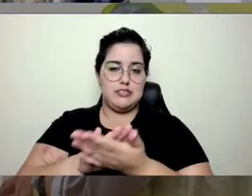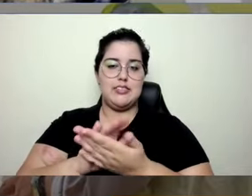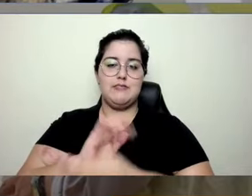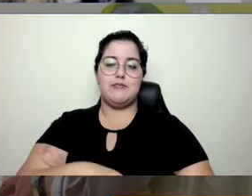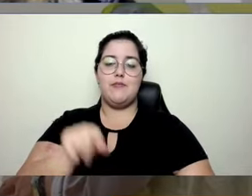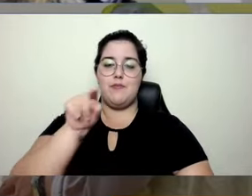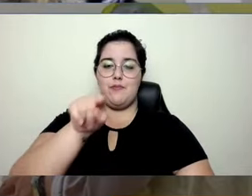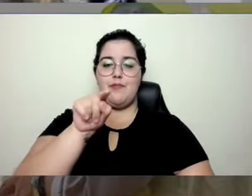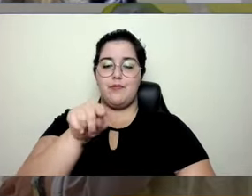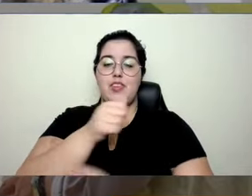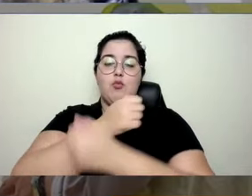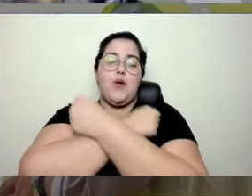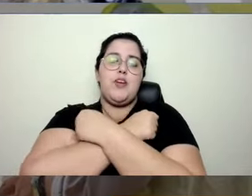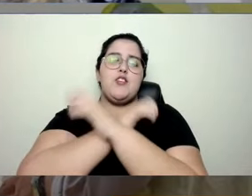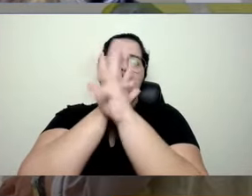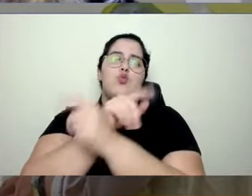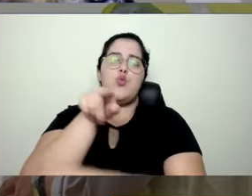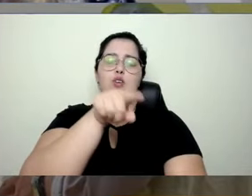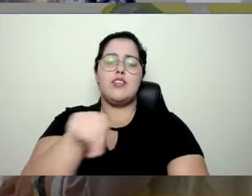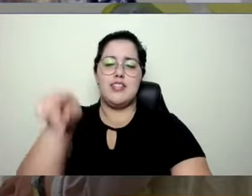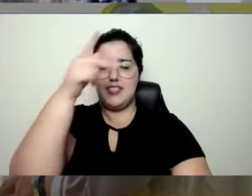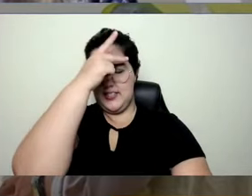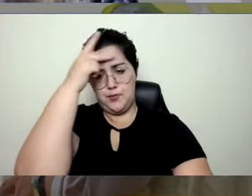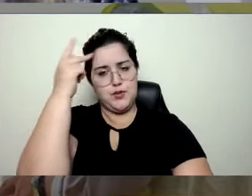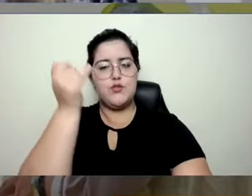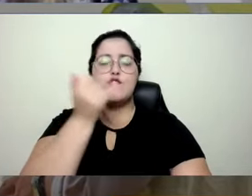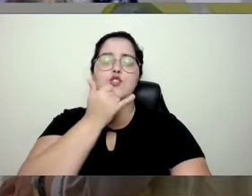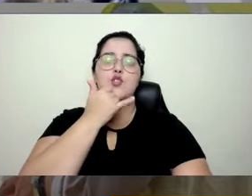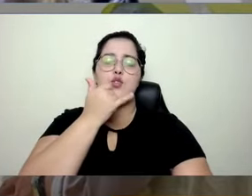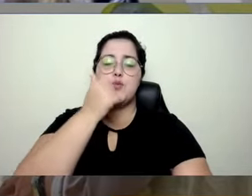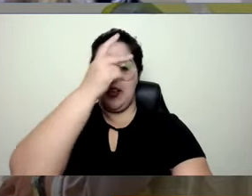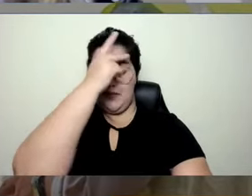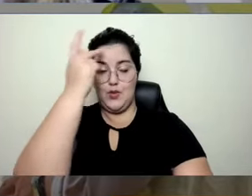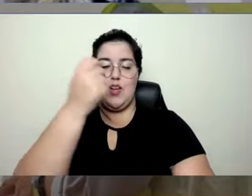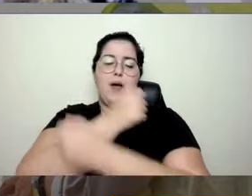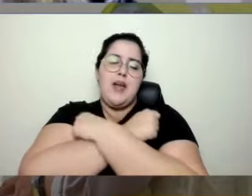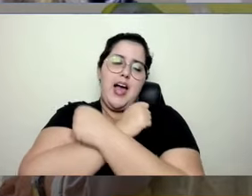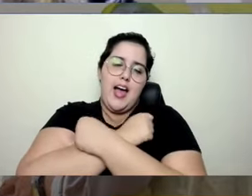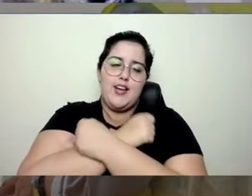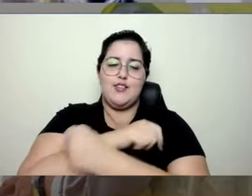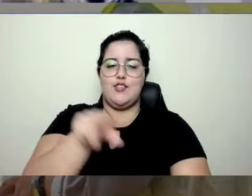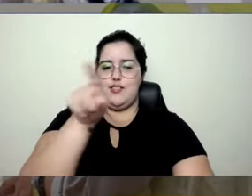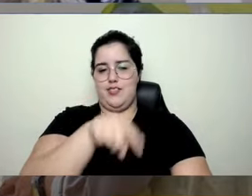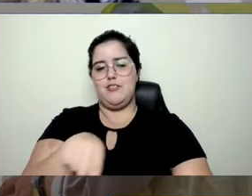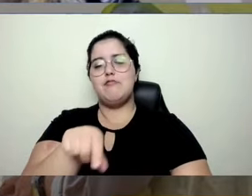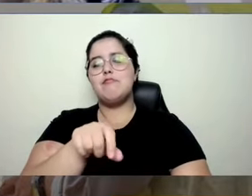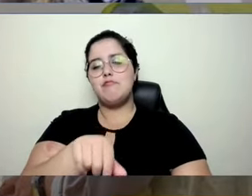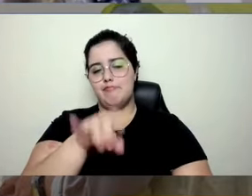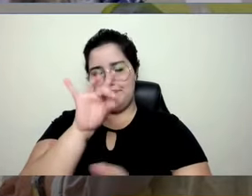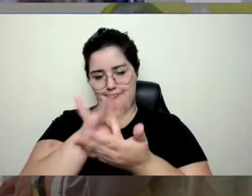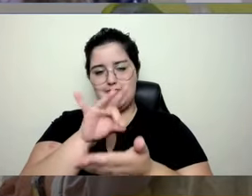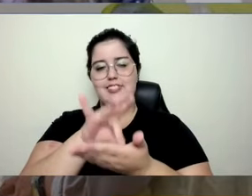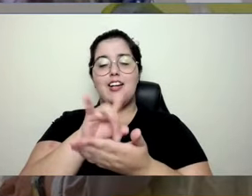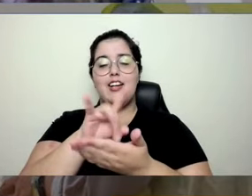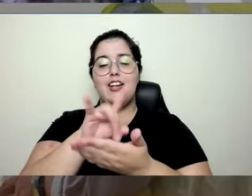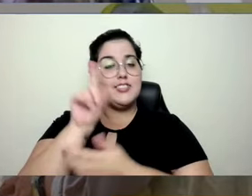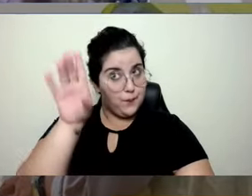para todo mundo que está pedindo, eu estou perdendo os abraços, 12 anos, muitos anos, isso é o principal,